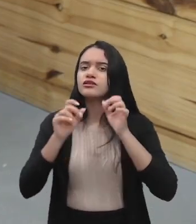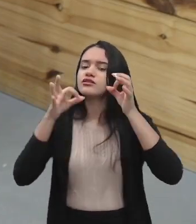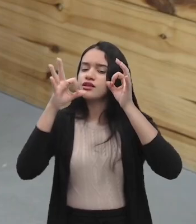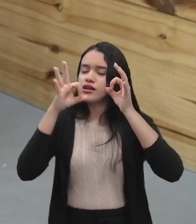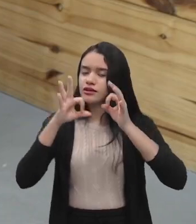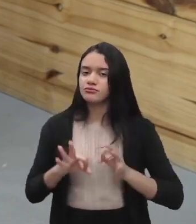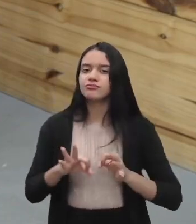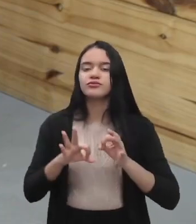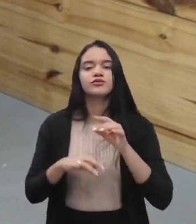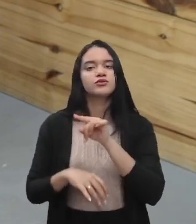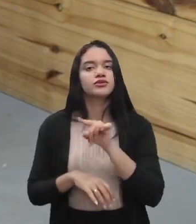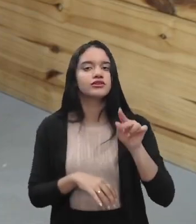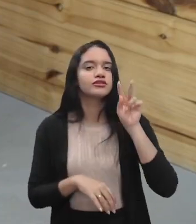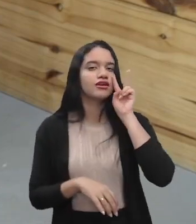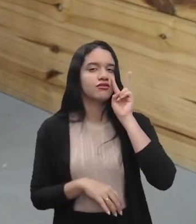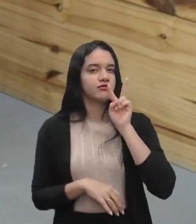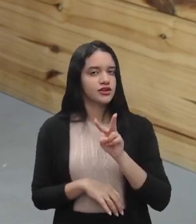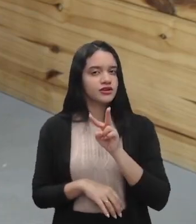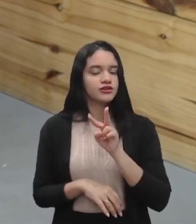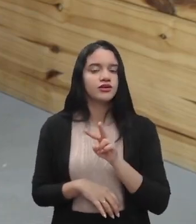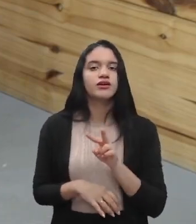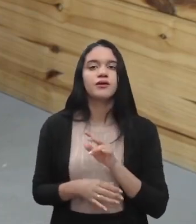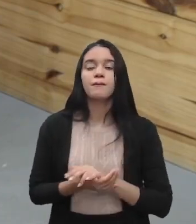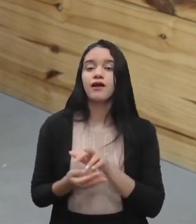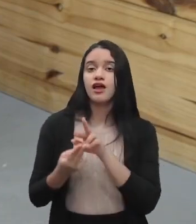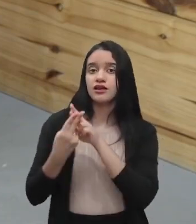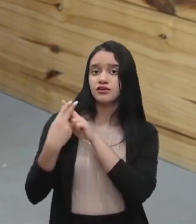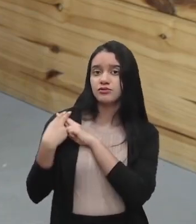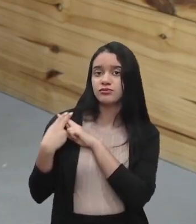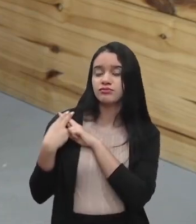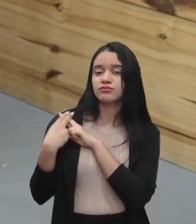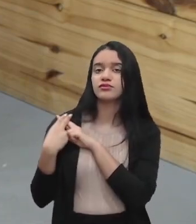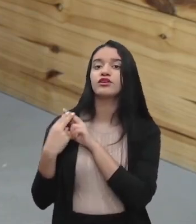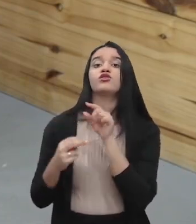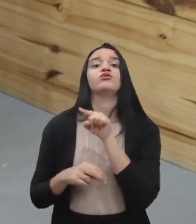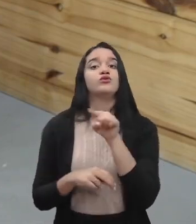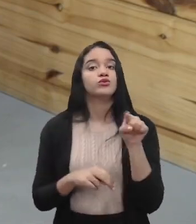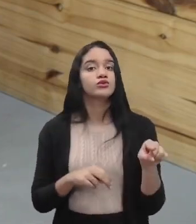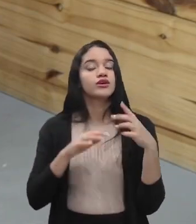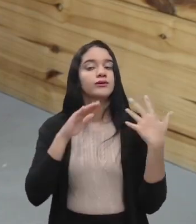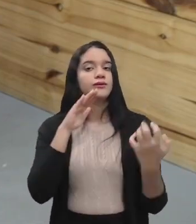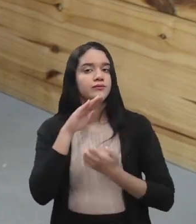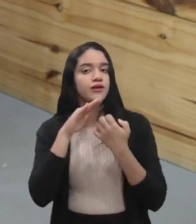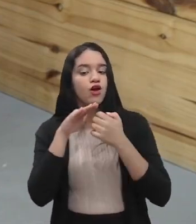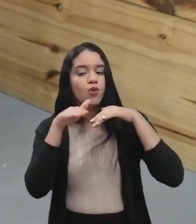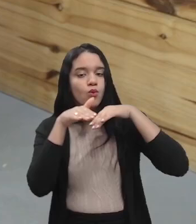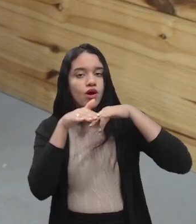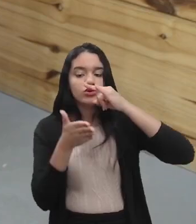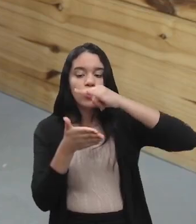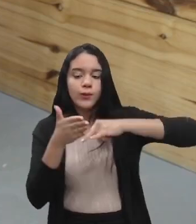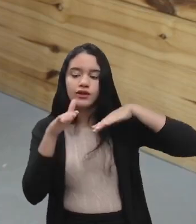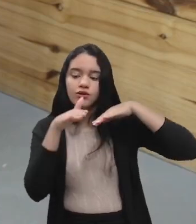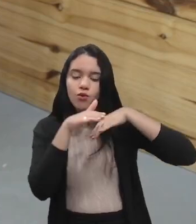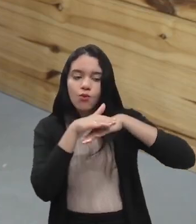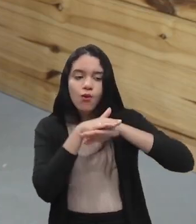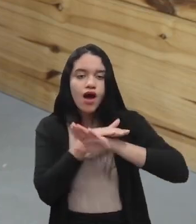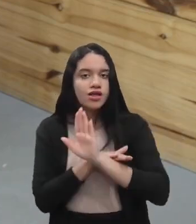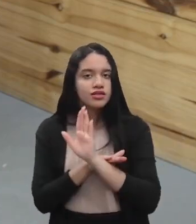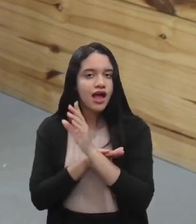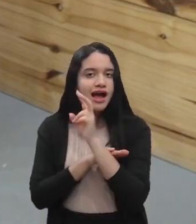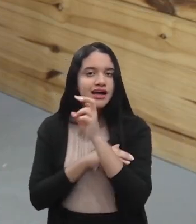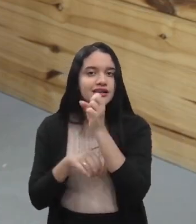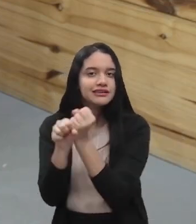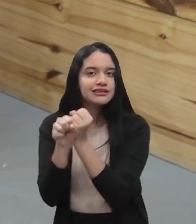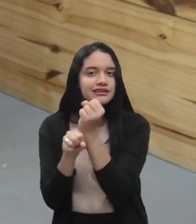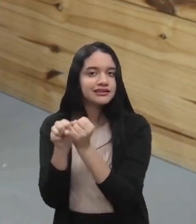tá? Porque como vocês estão vendo aí, são responsabilidades, enquanto empresa, de guardar a documentação, guardar por cinco